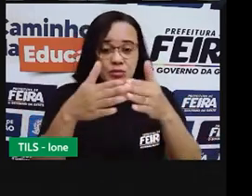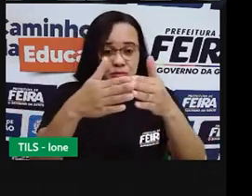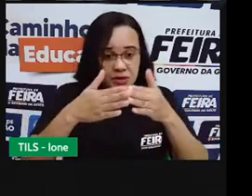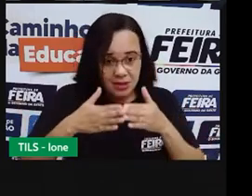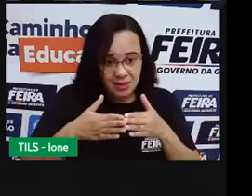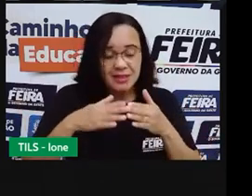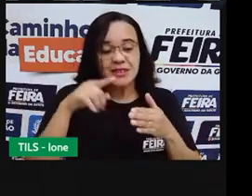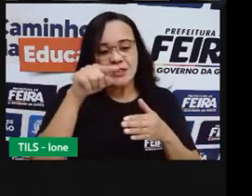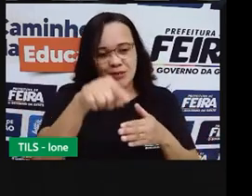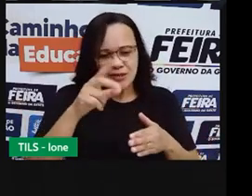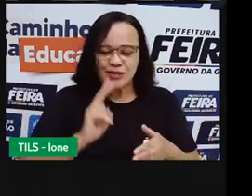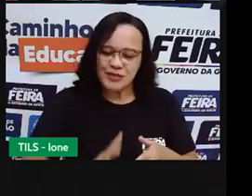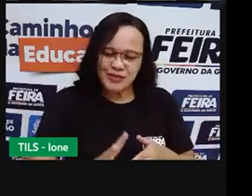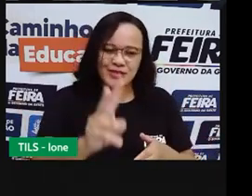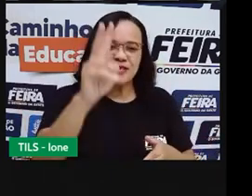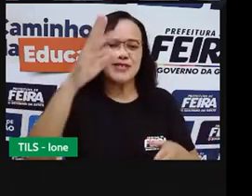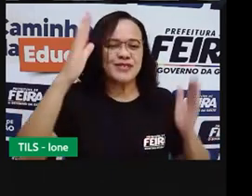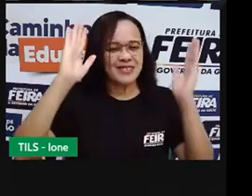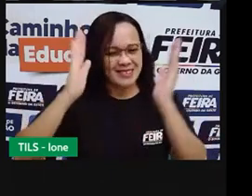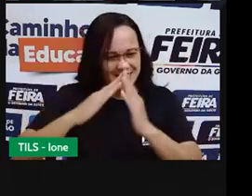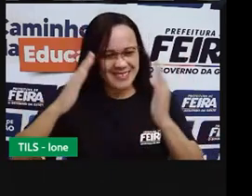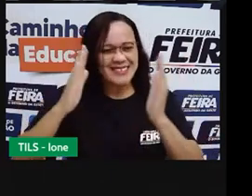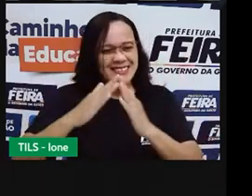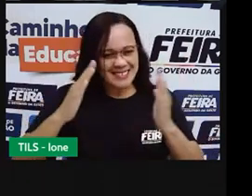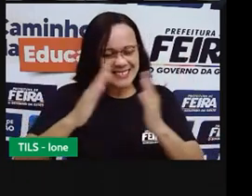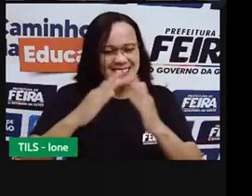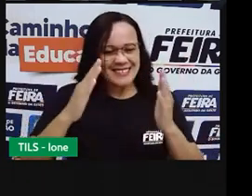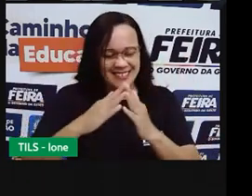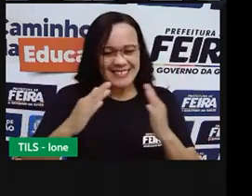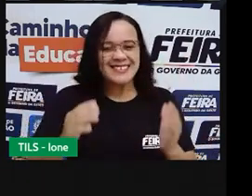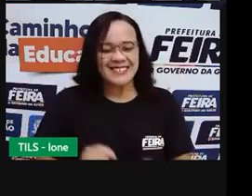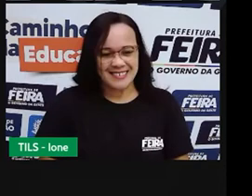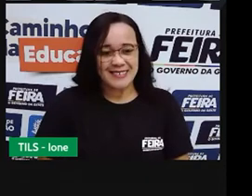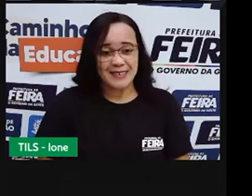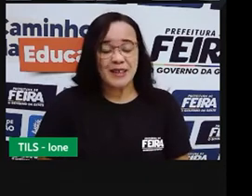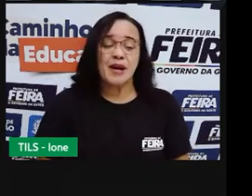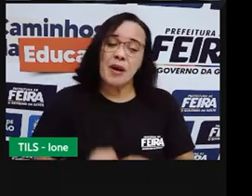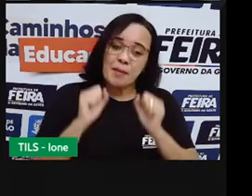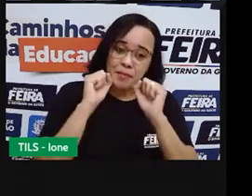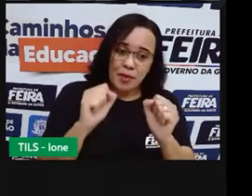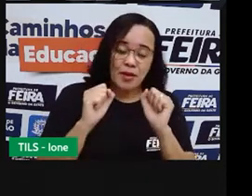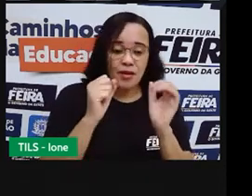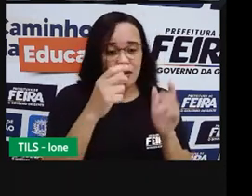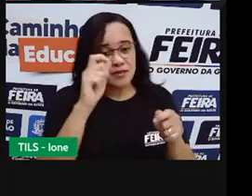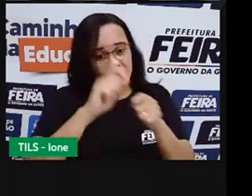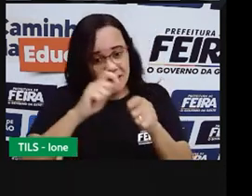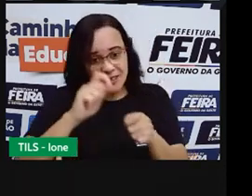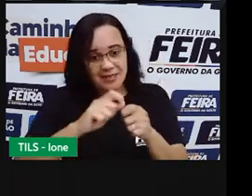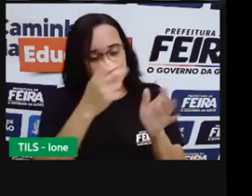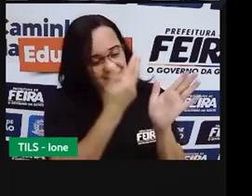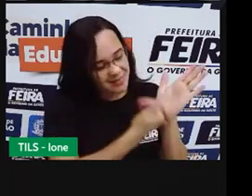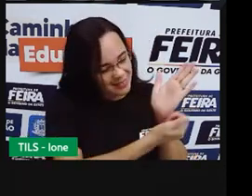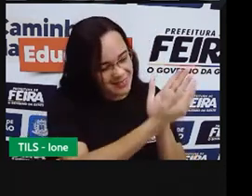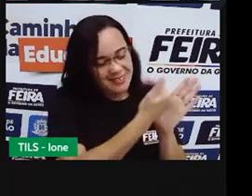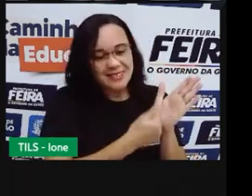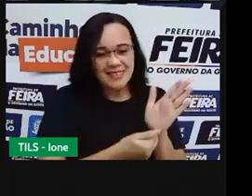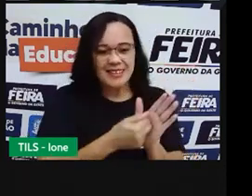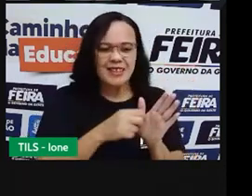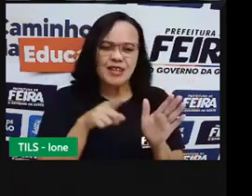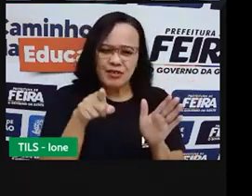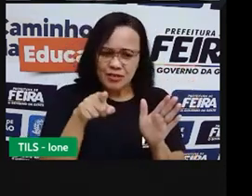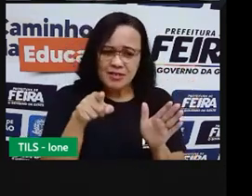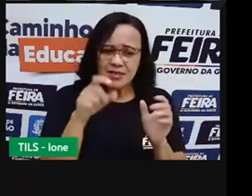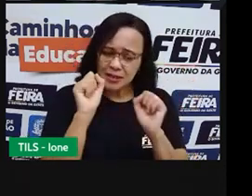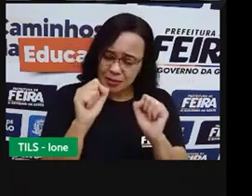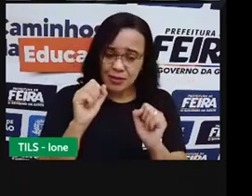Continue aprendendo Em casa Você Faça um desenho De você Mesmo Se olha no espelho